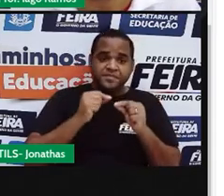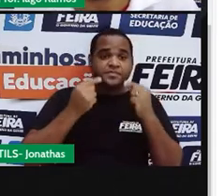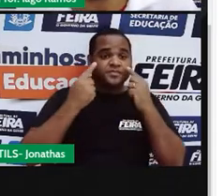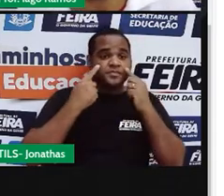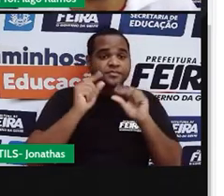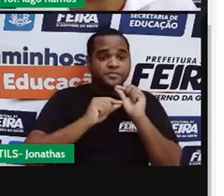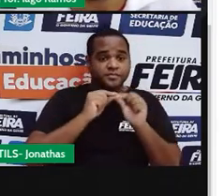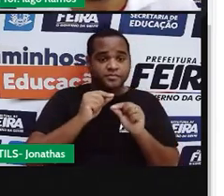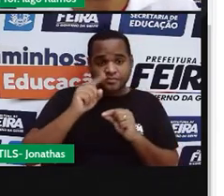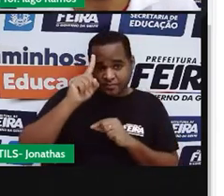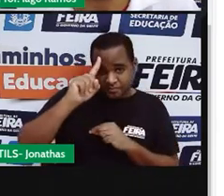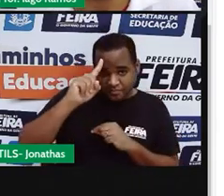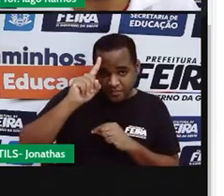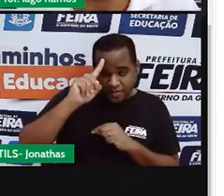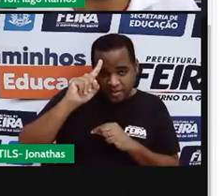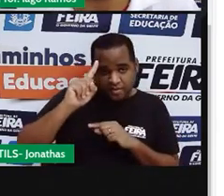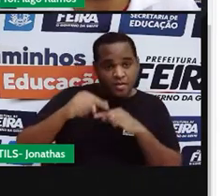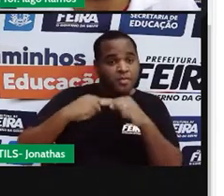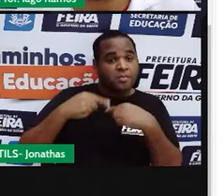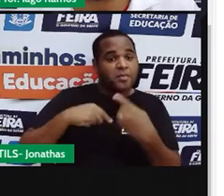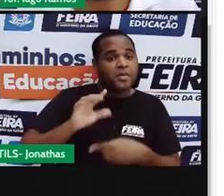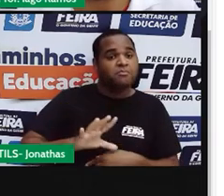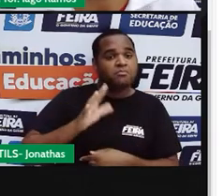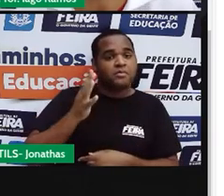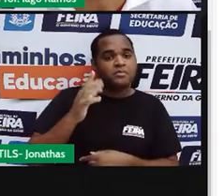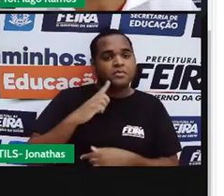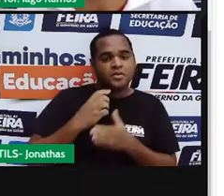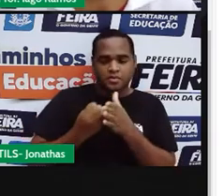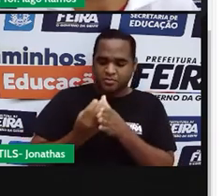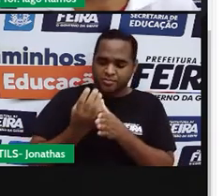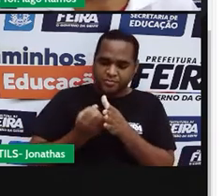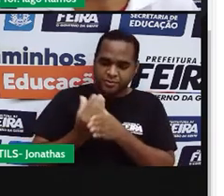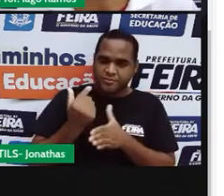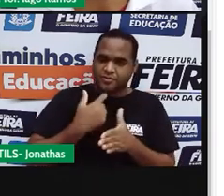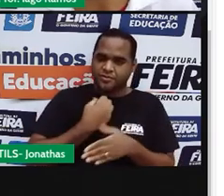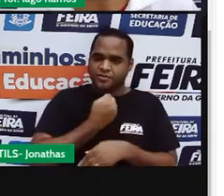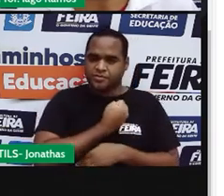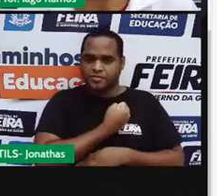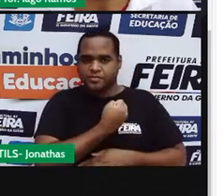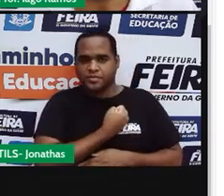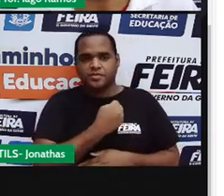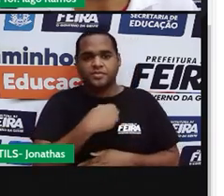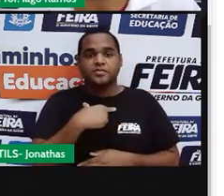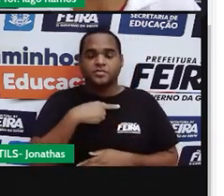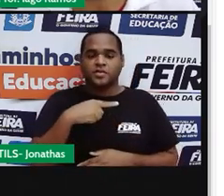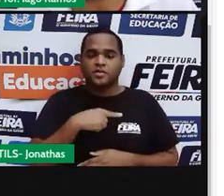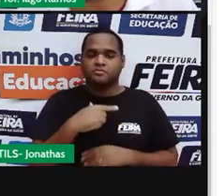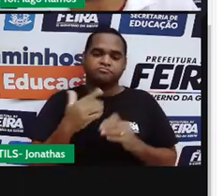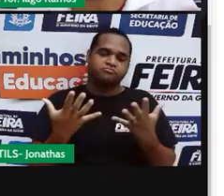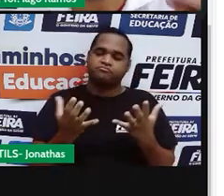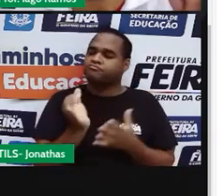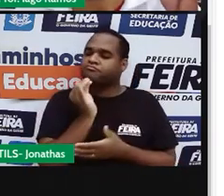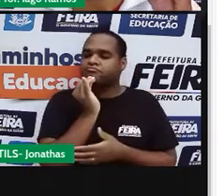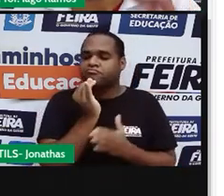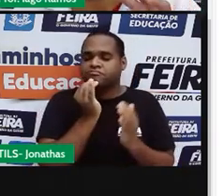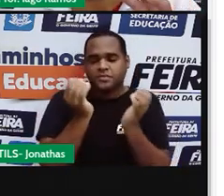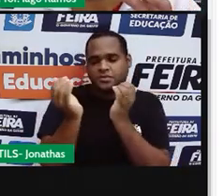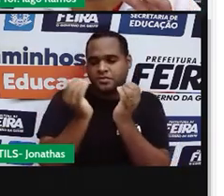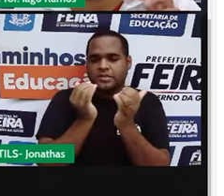seu dia onde aparecem números, tá? Então, por exemplo,